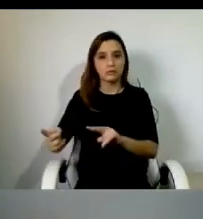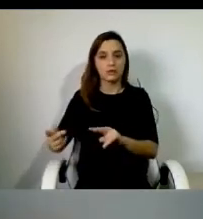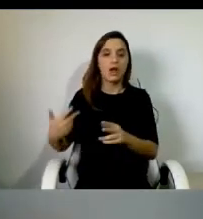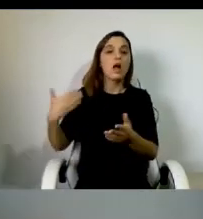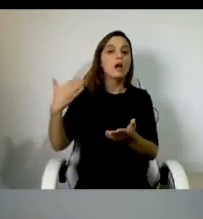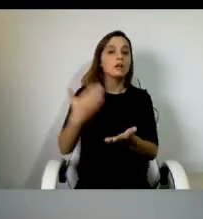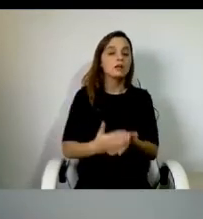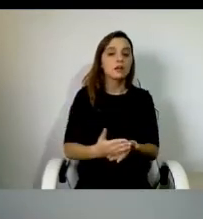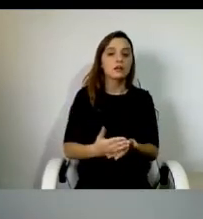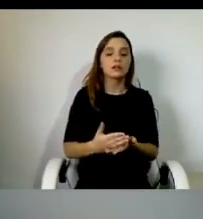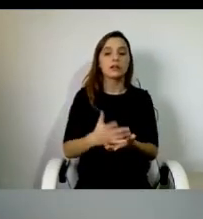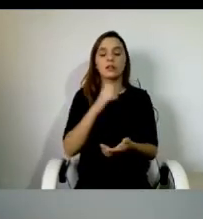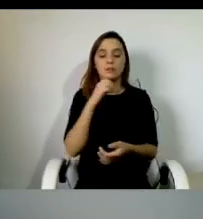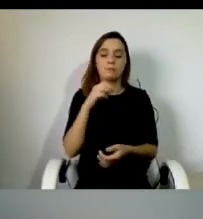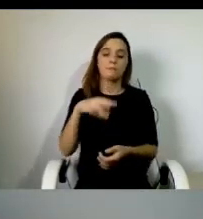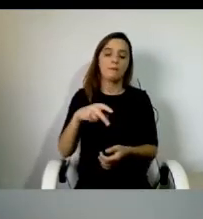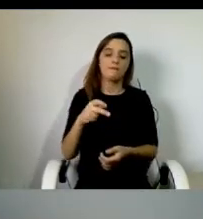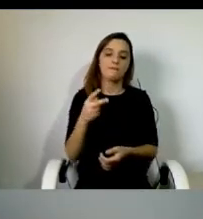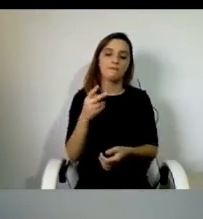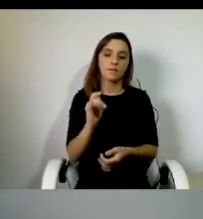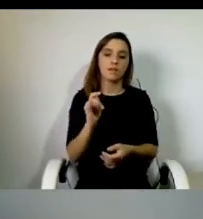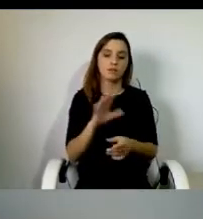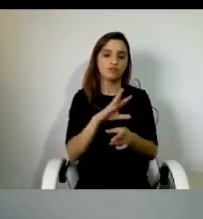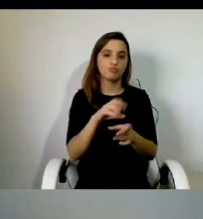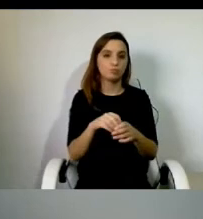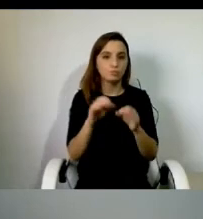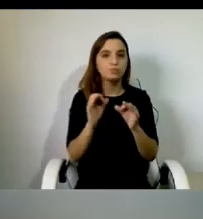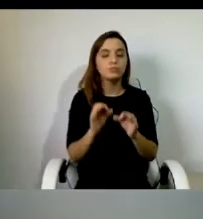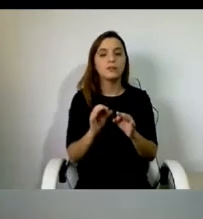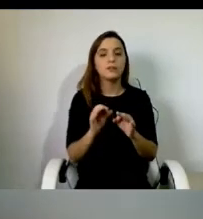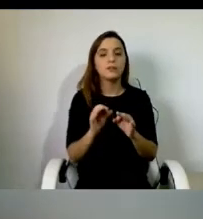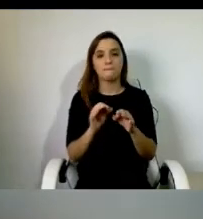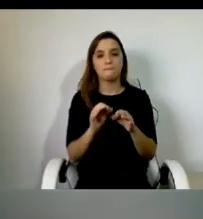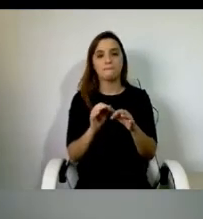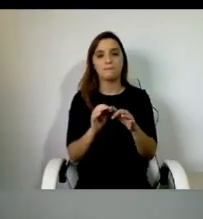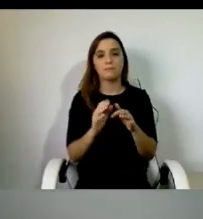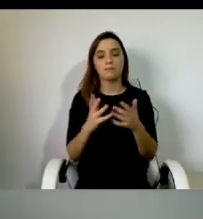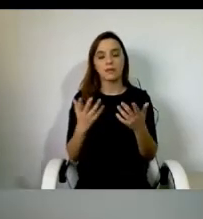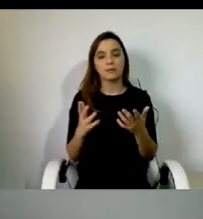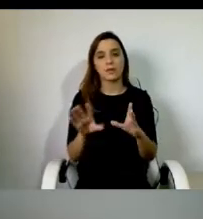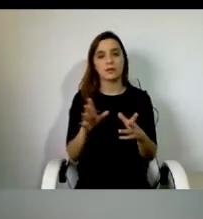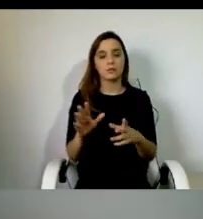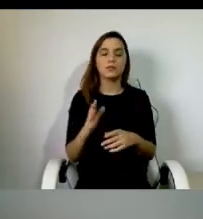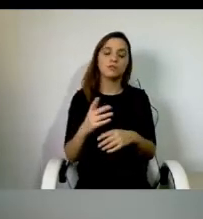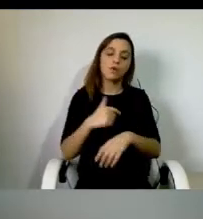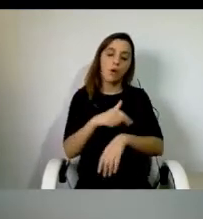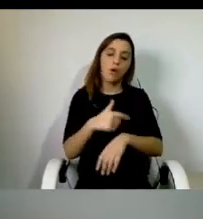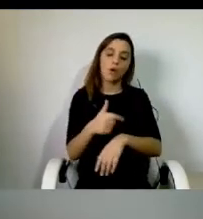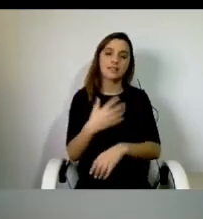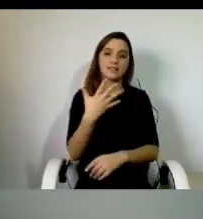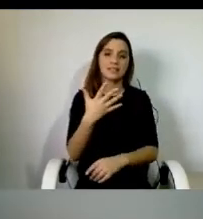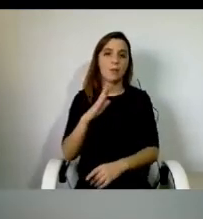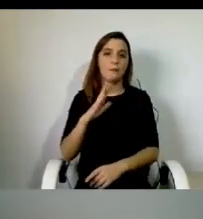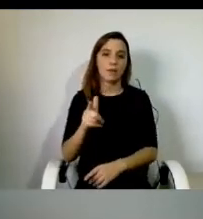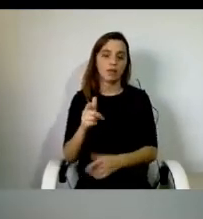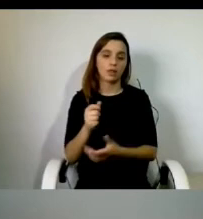implementado o MAVI, nós ainda prestamos quase cerca de 5 mil horas de assistência pessoal, e depois, através do